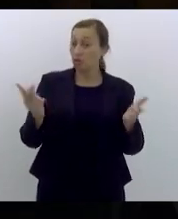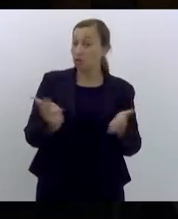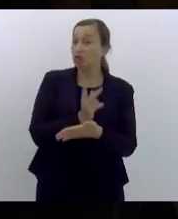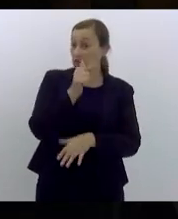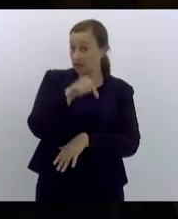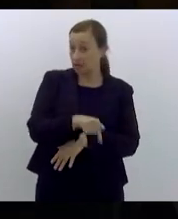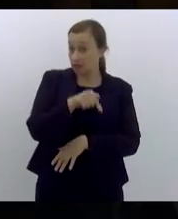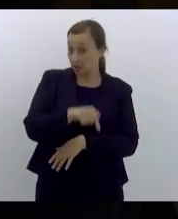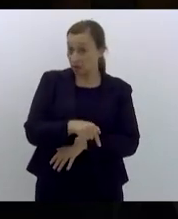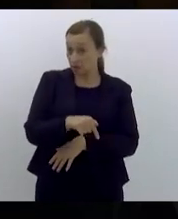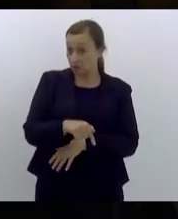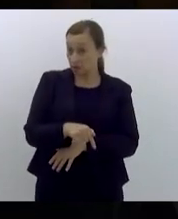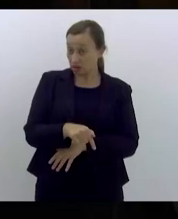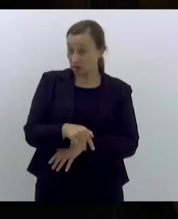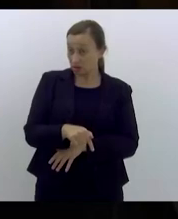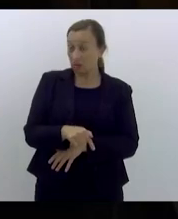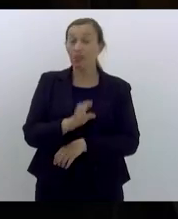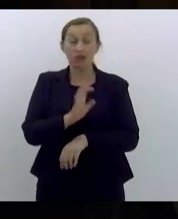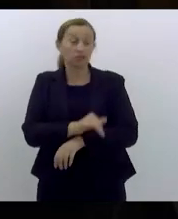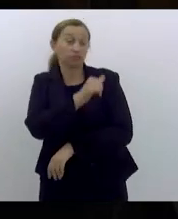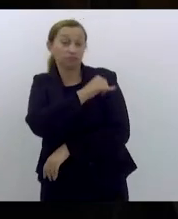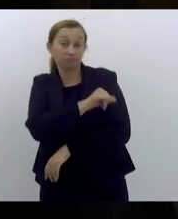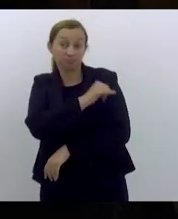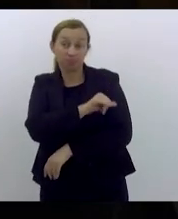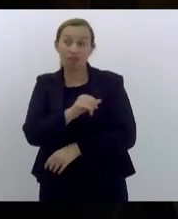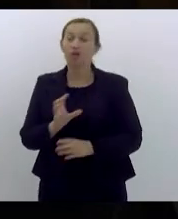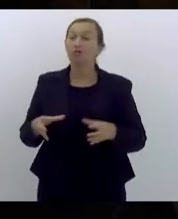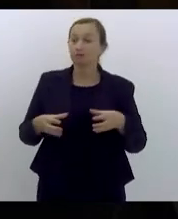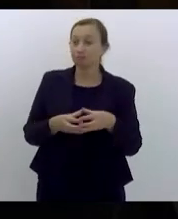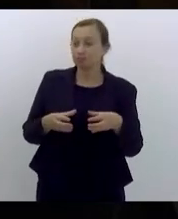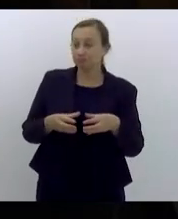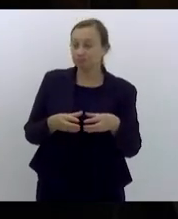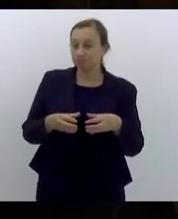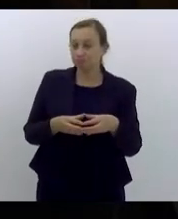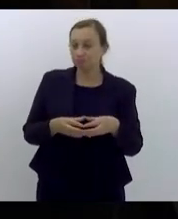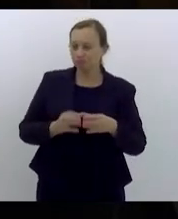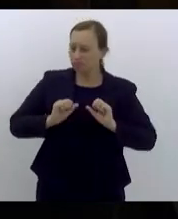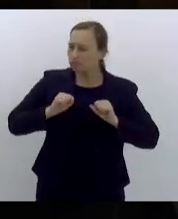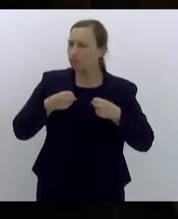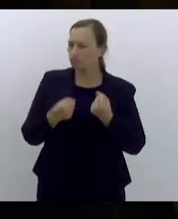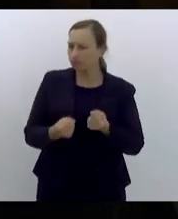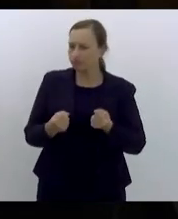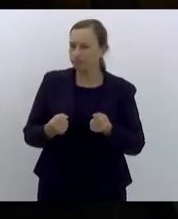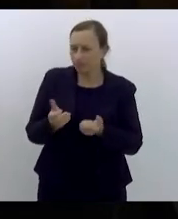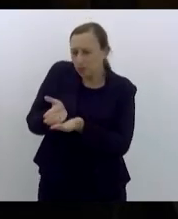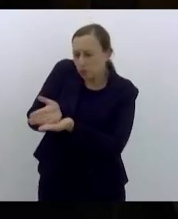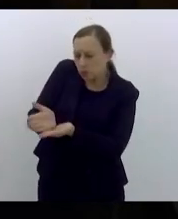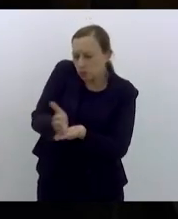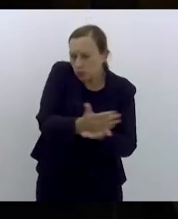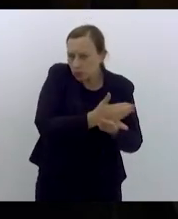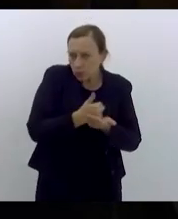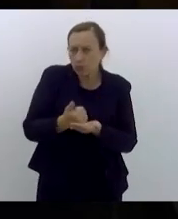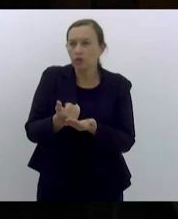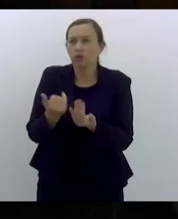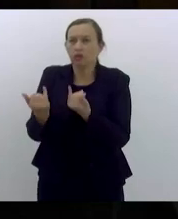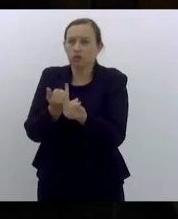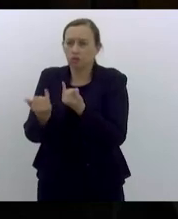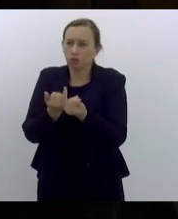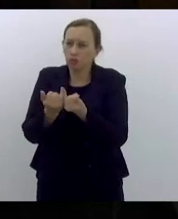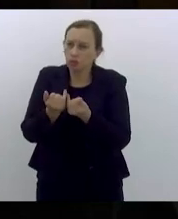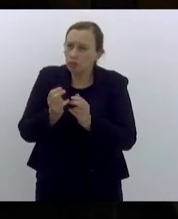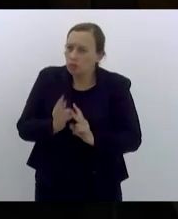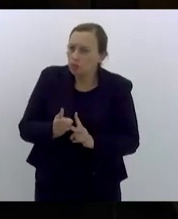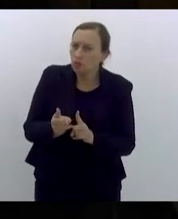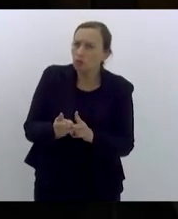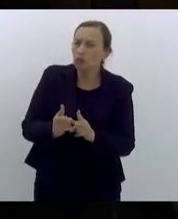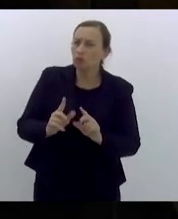de forma escandalosa no âmbito do estado do Rio de Janeiro e que a comissão tem se empenhado em recolher e dar prosseguimento para